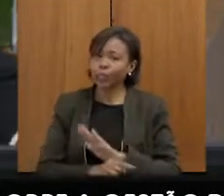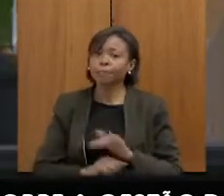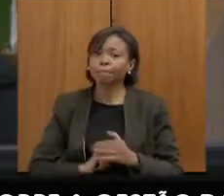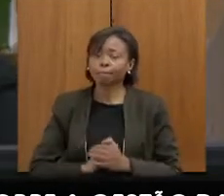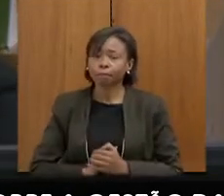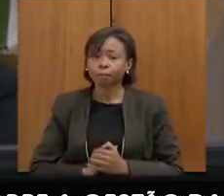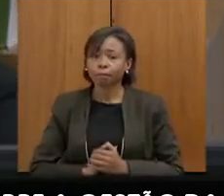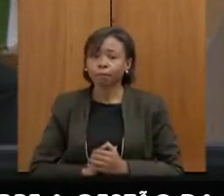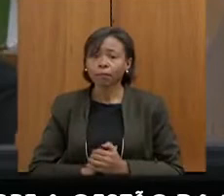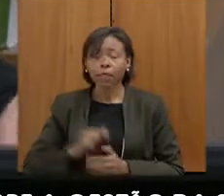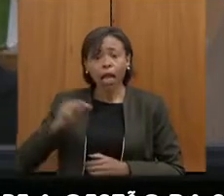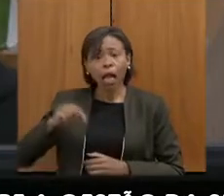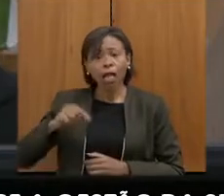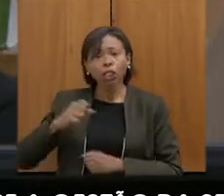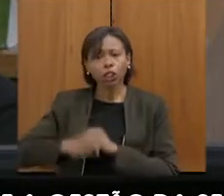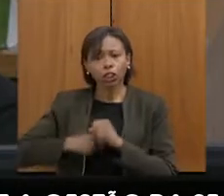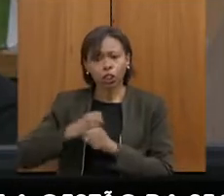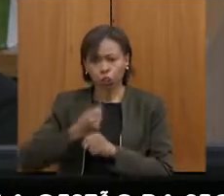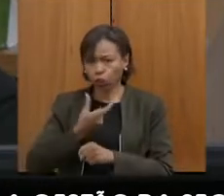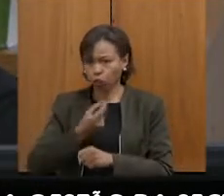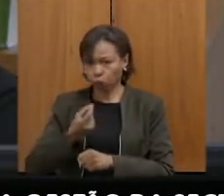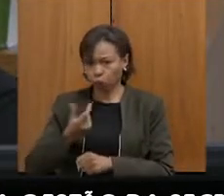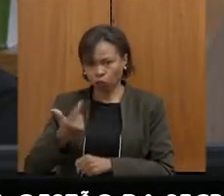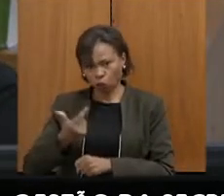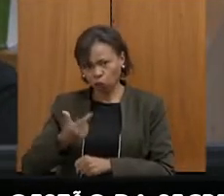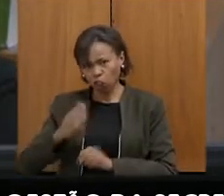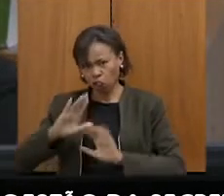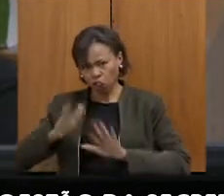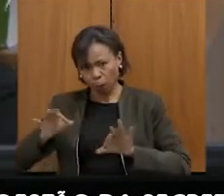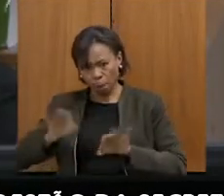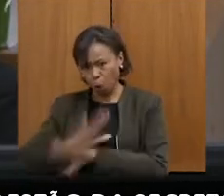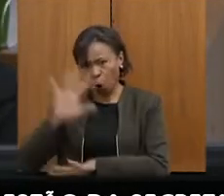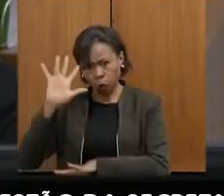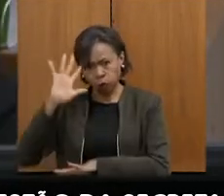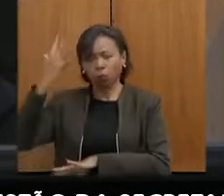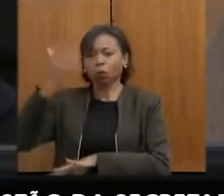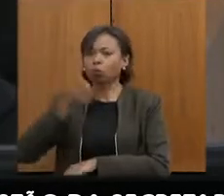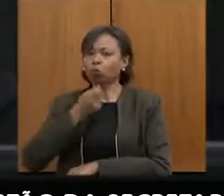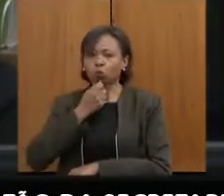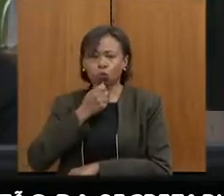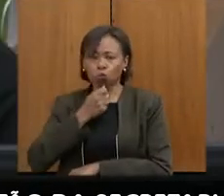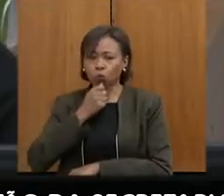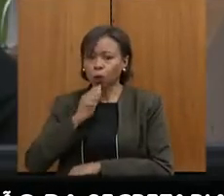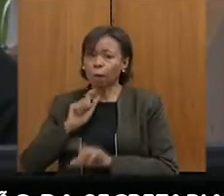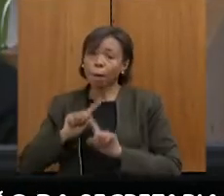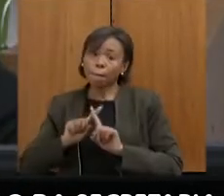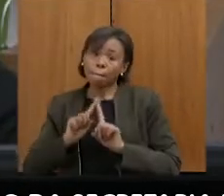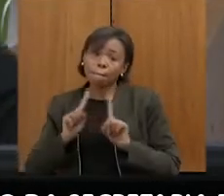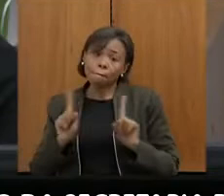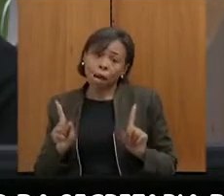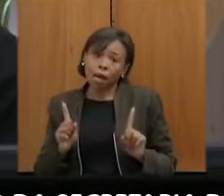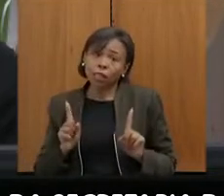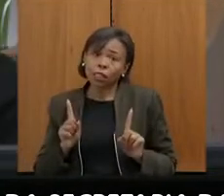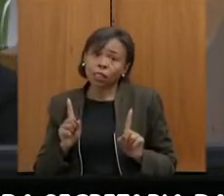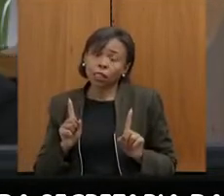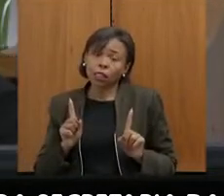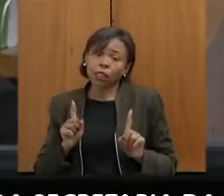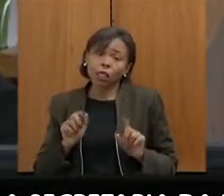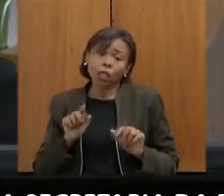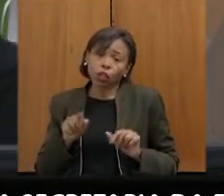não que a deste ano esteja completamente solucionada, mas, talvez, não seja tão draconiana, como o senhor colocou, quanto